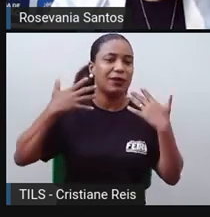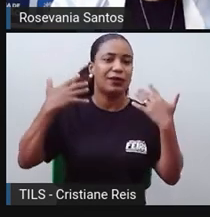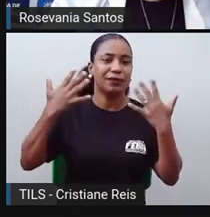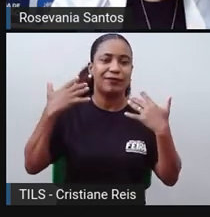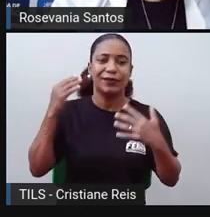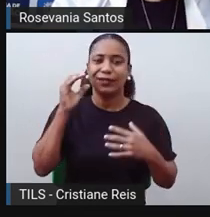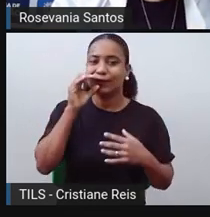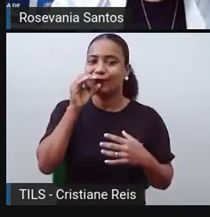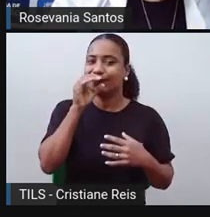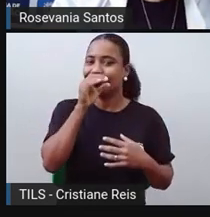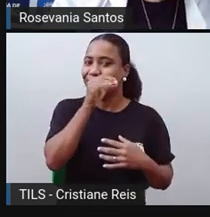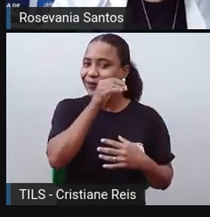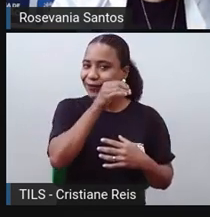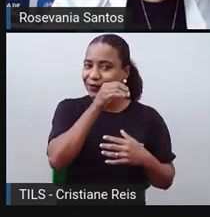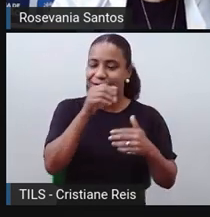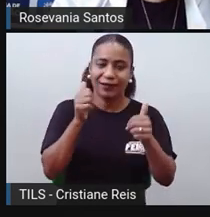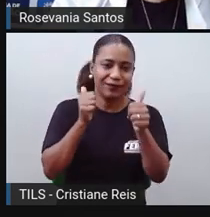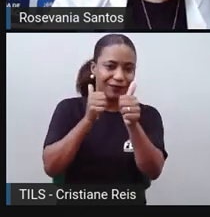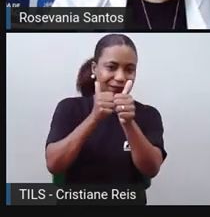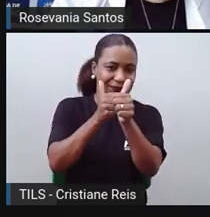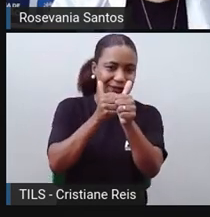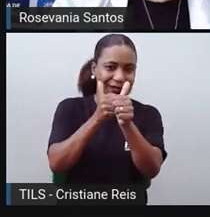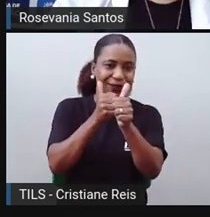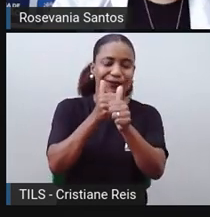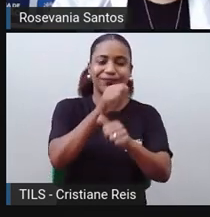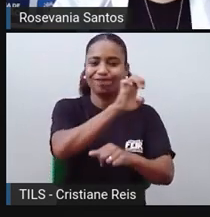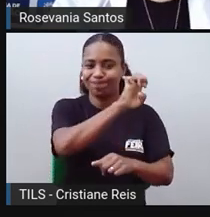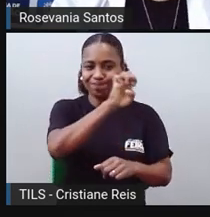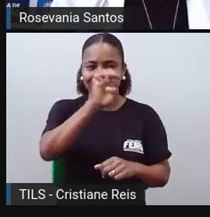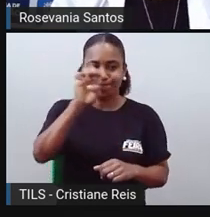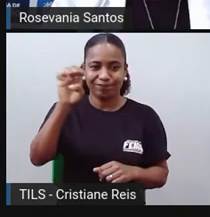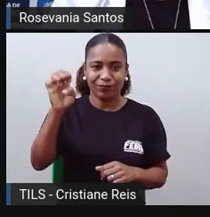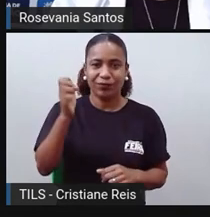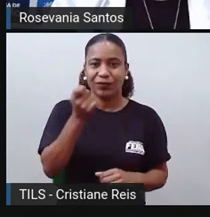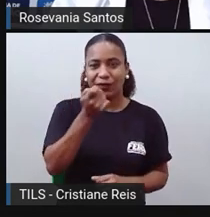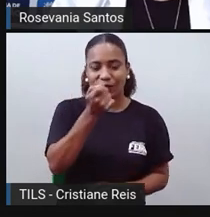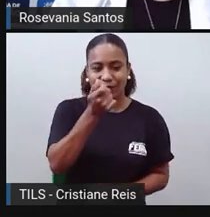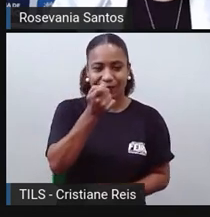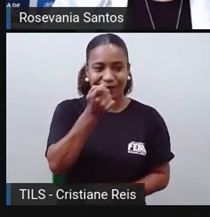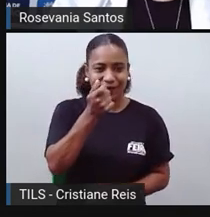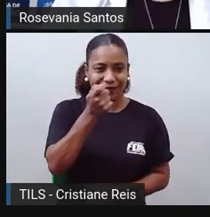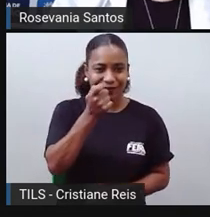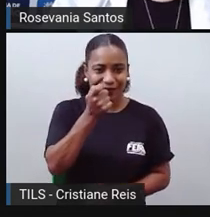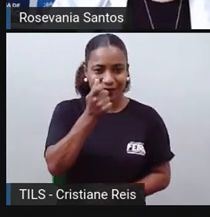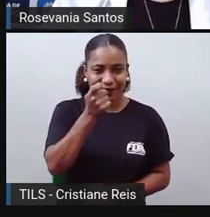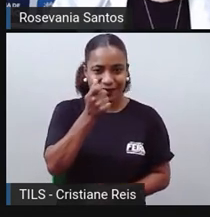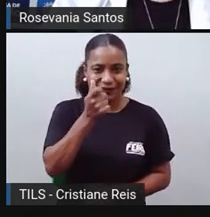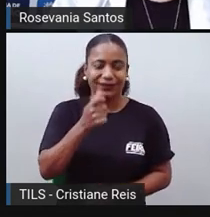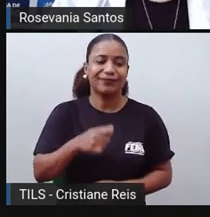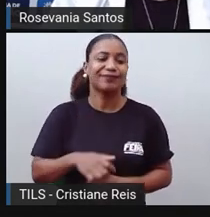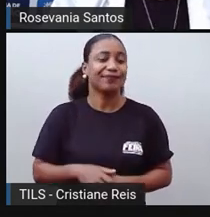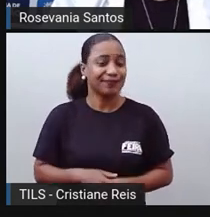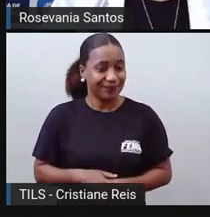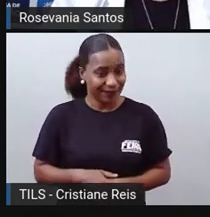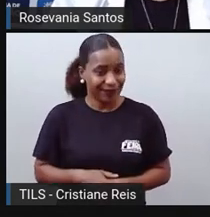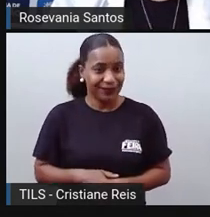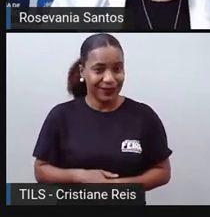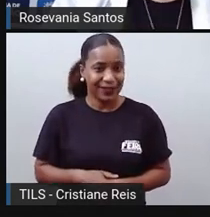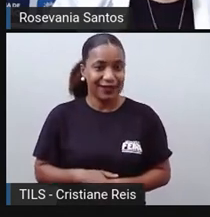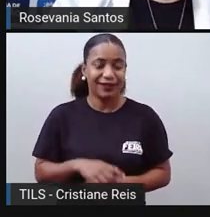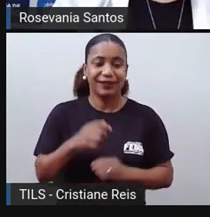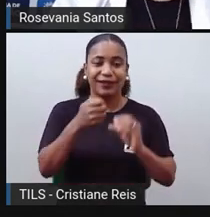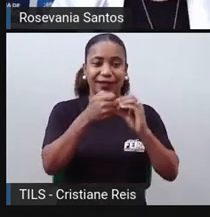bem próximo mesmo, quase que cortado pela linha do Equador, então você tem aqui essa parte equatorial, com